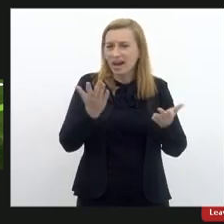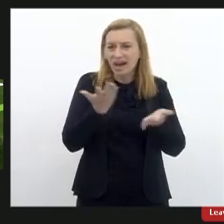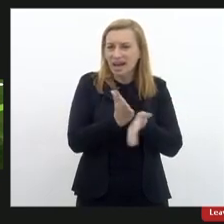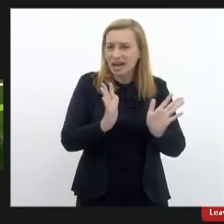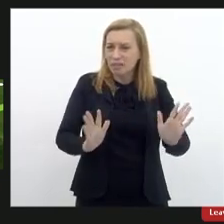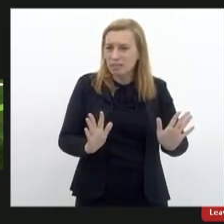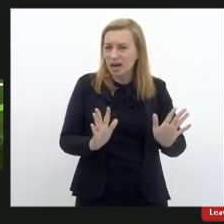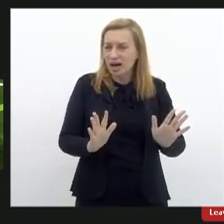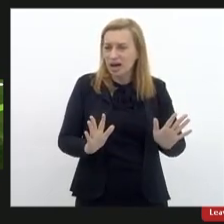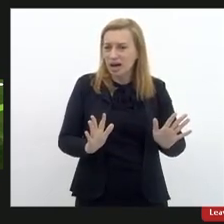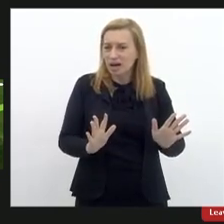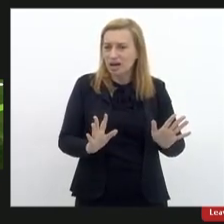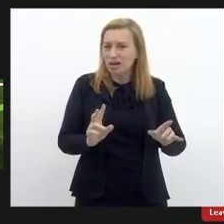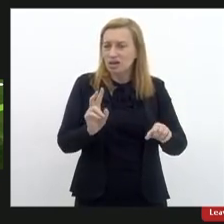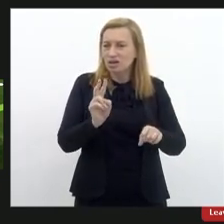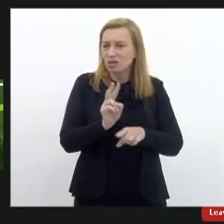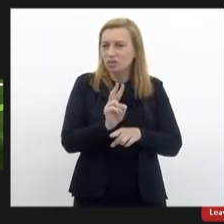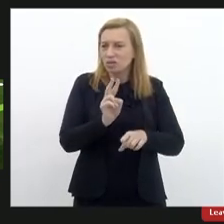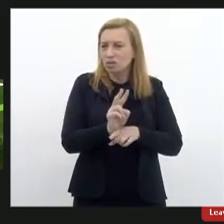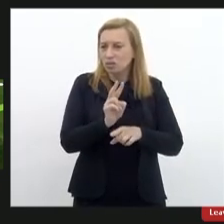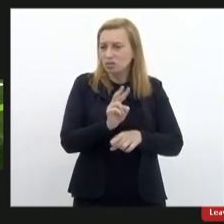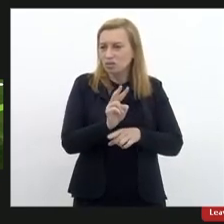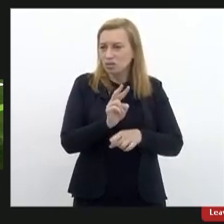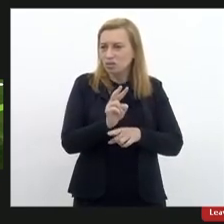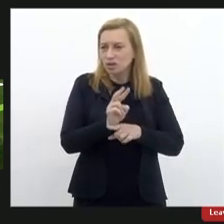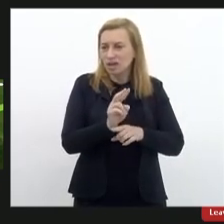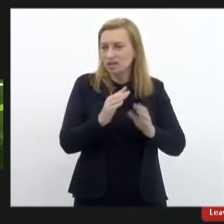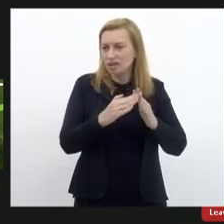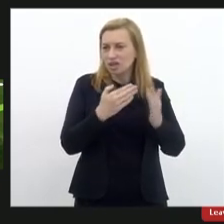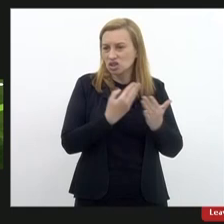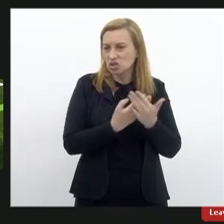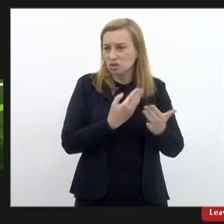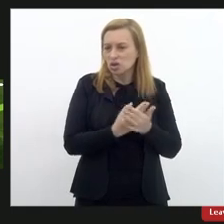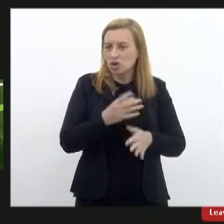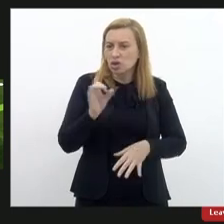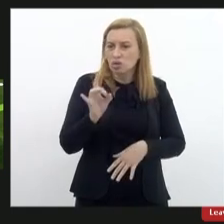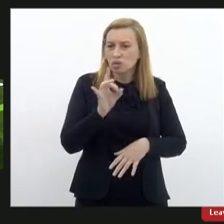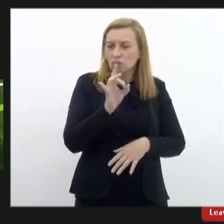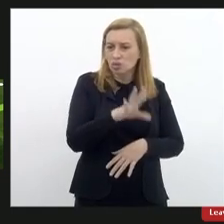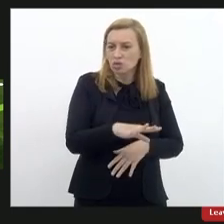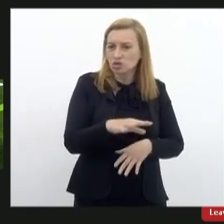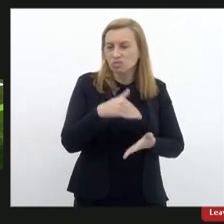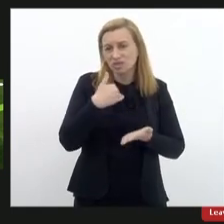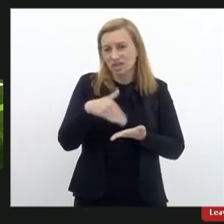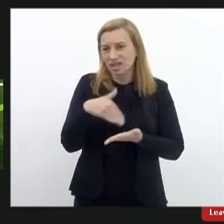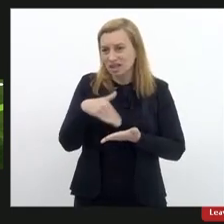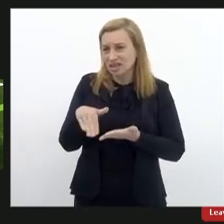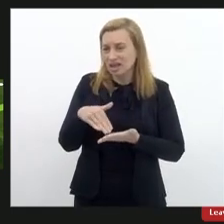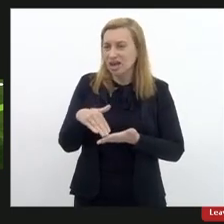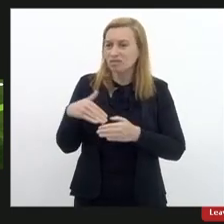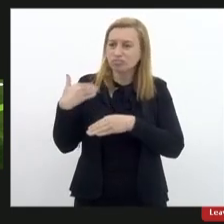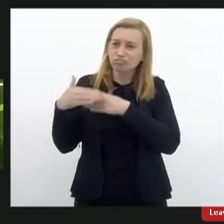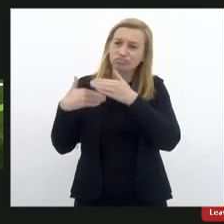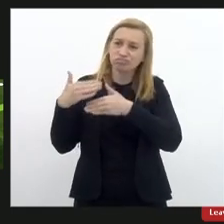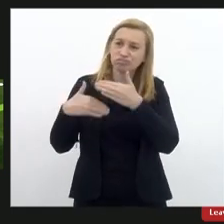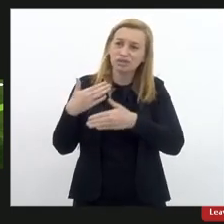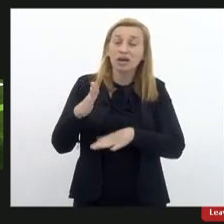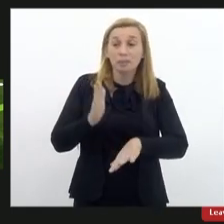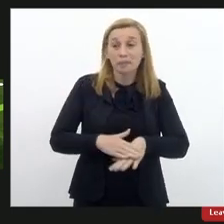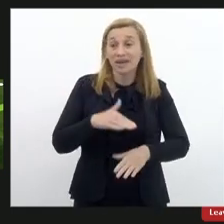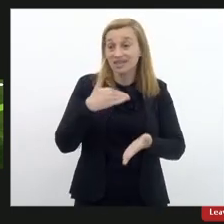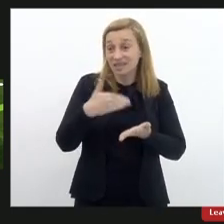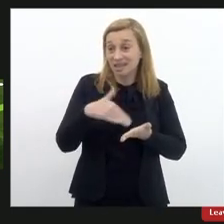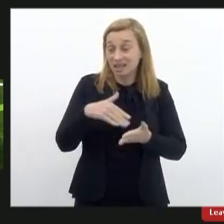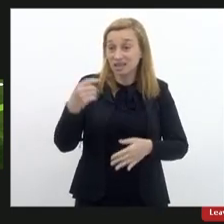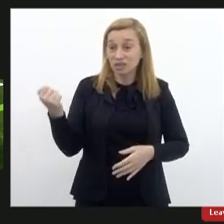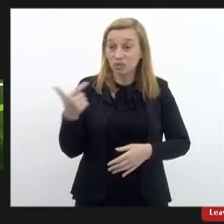porque a gente não vê melhoria. Nós estamos desde os últimos secretários, eu acho que nós pegamos mais secretários